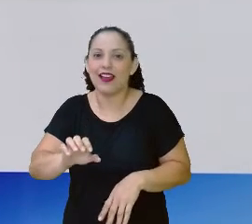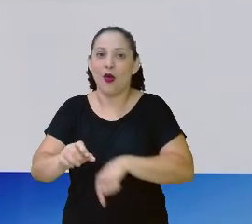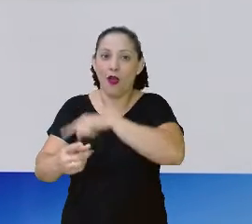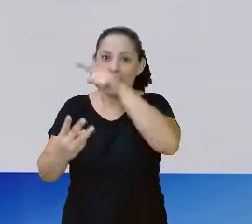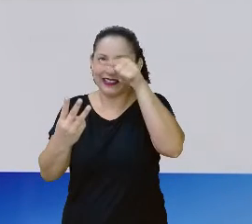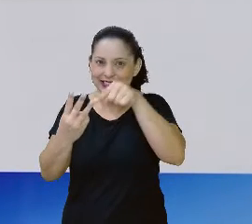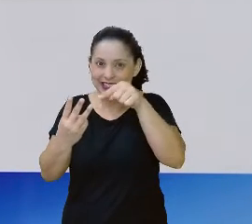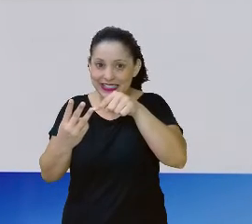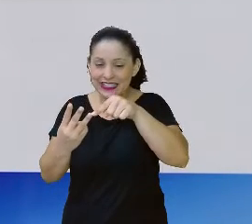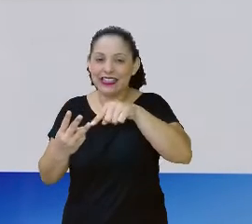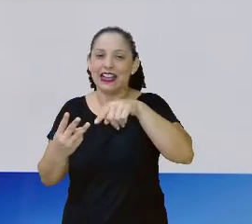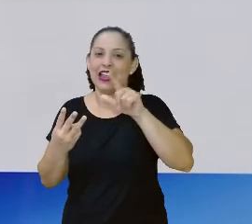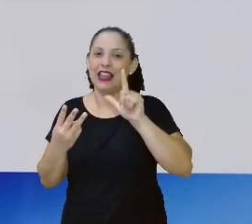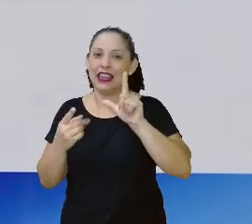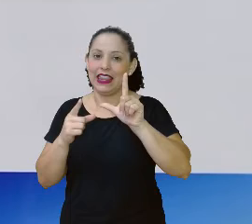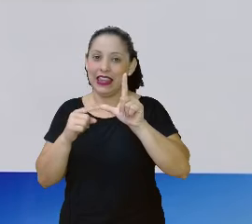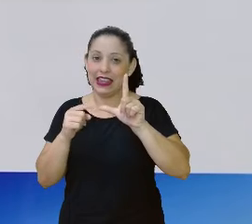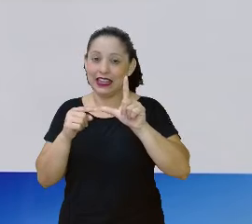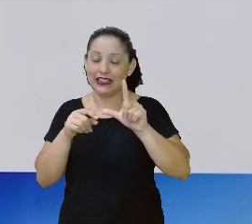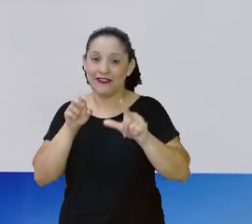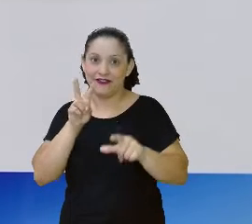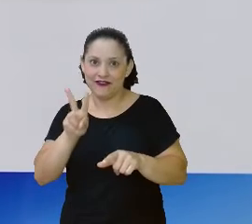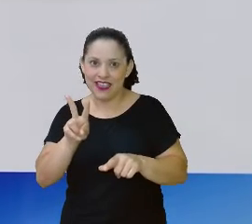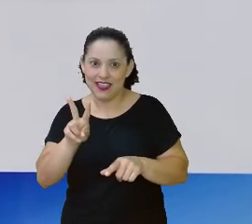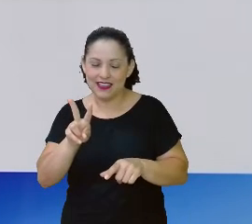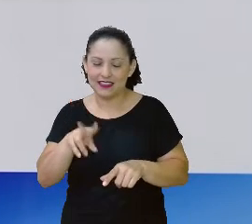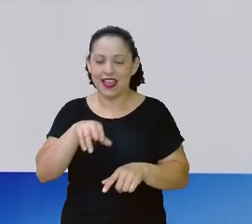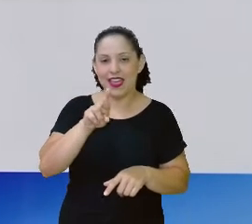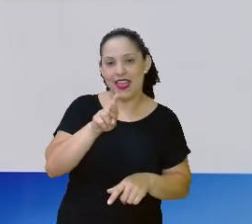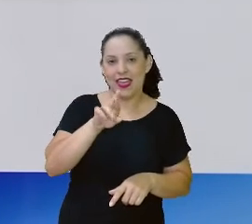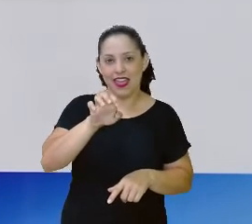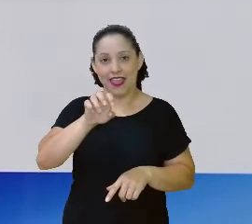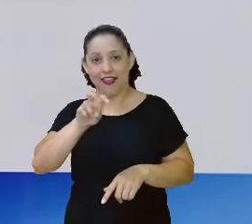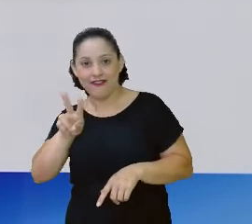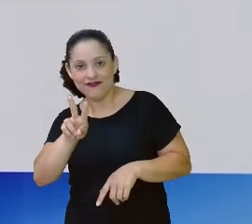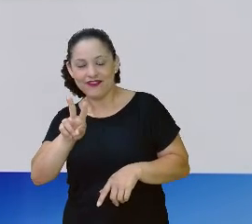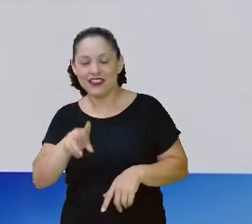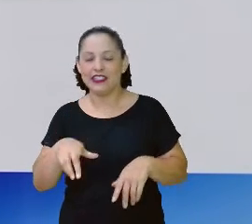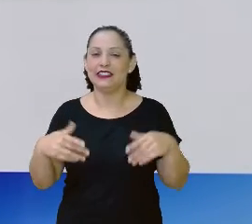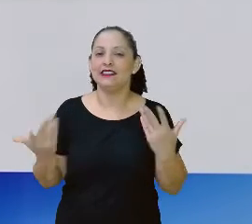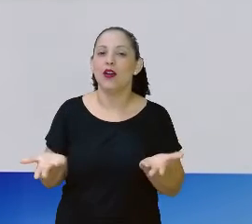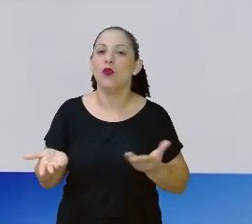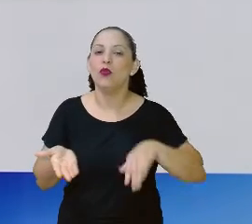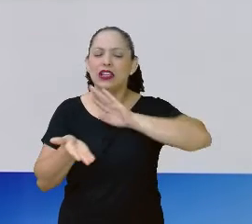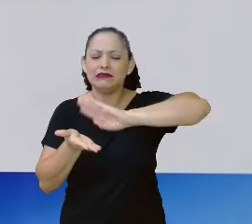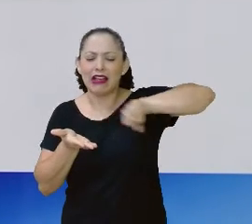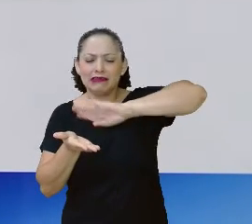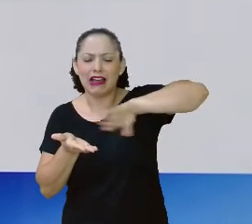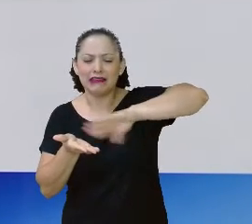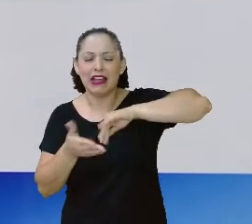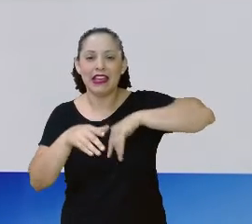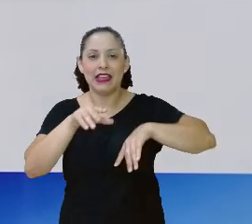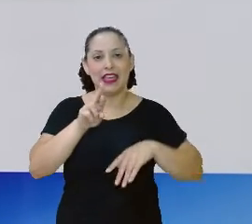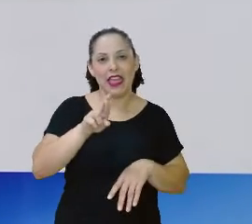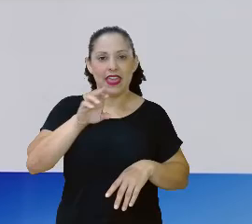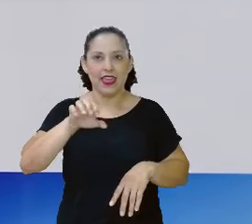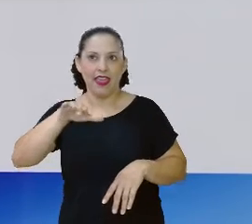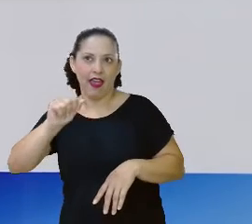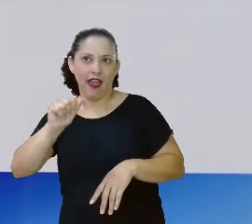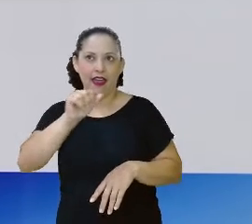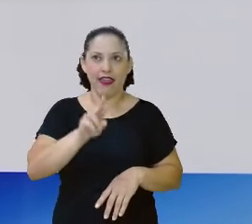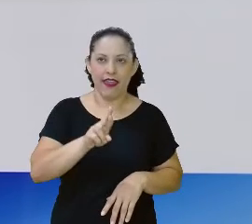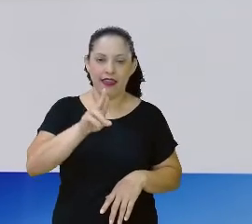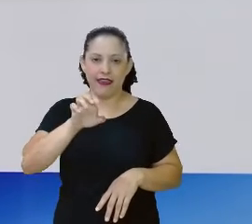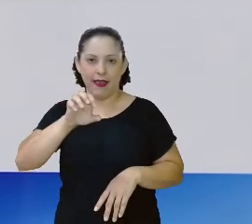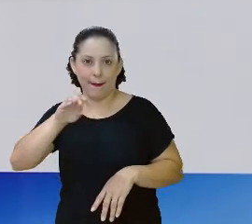a terceira letra, V. De RÉ, viravolta. Então, você já vai, RÉ, RÉ, B. Então,